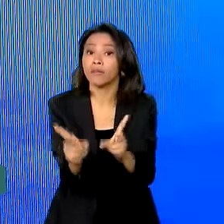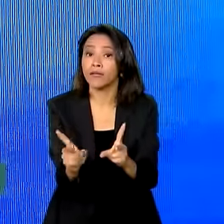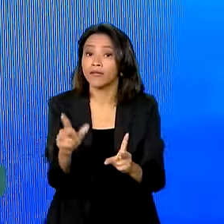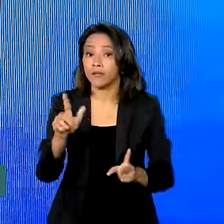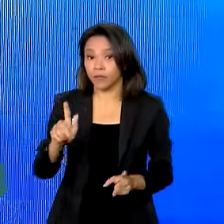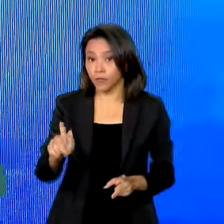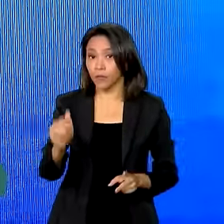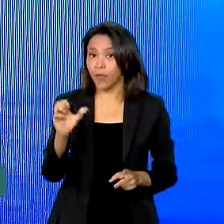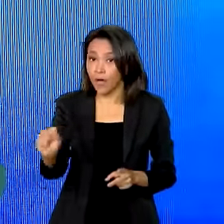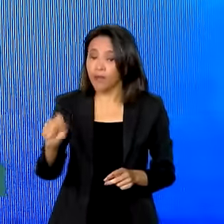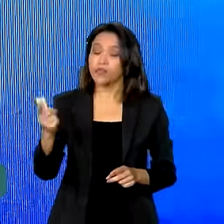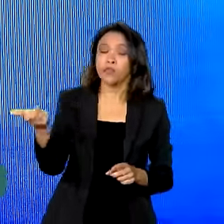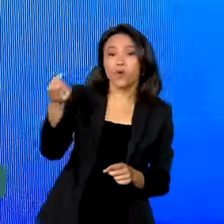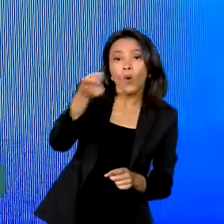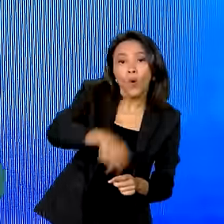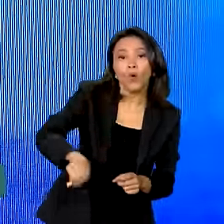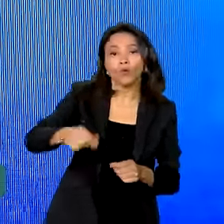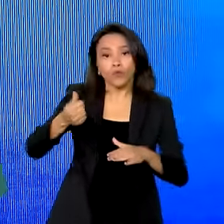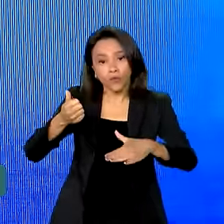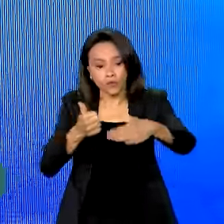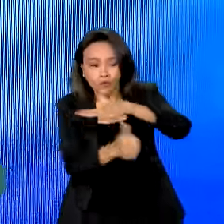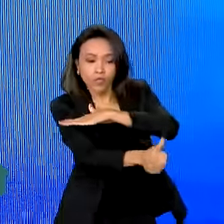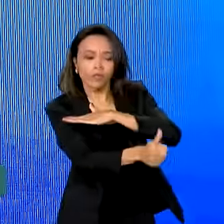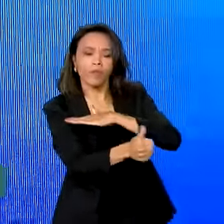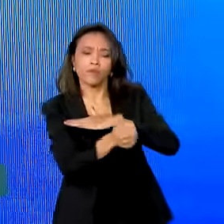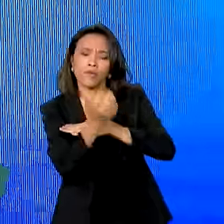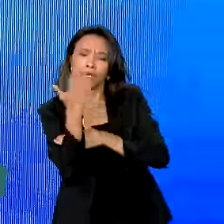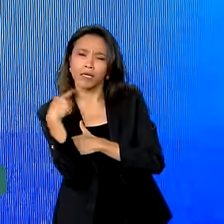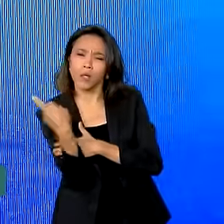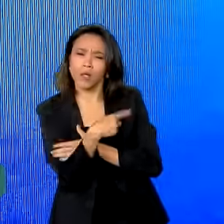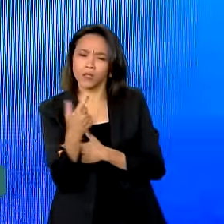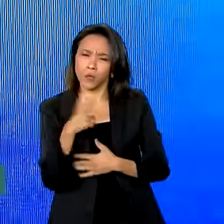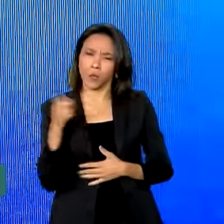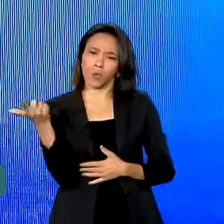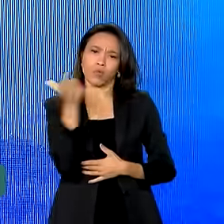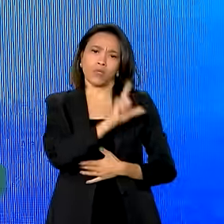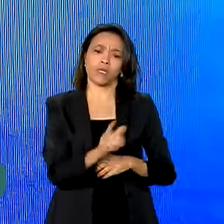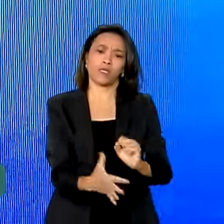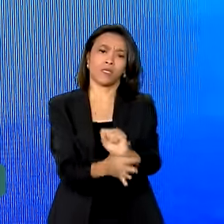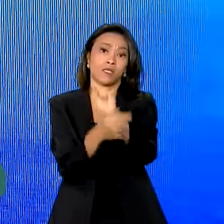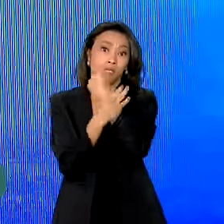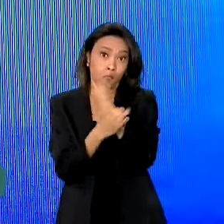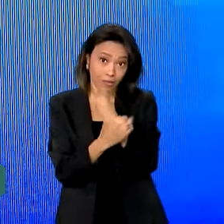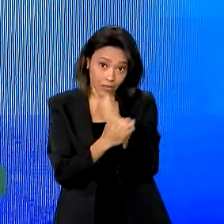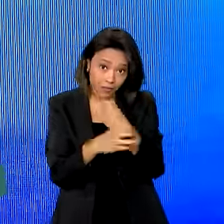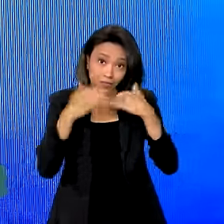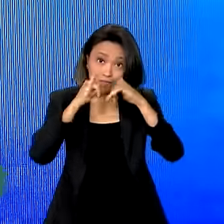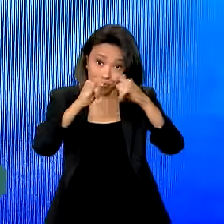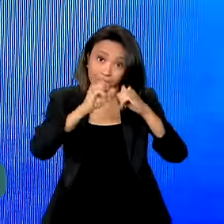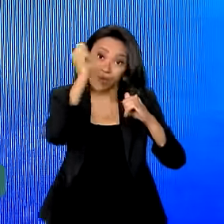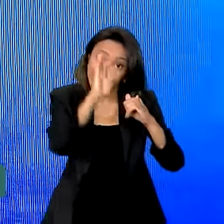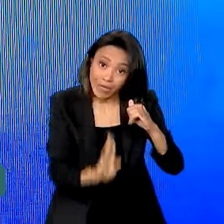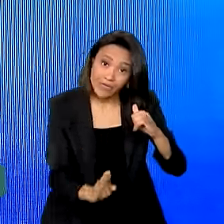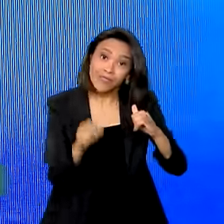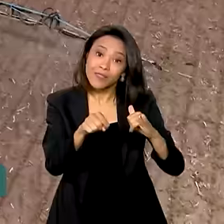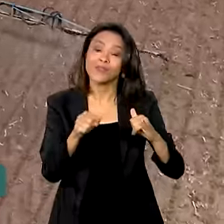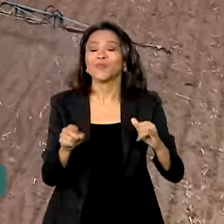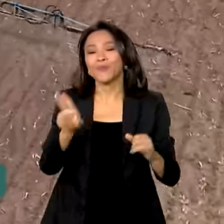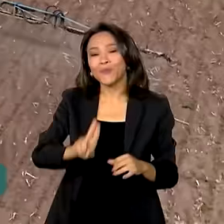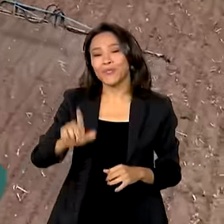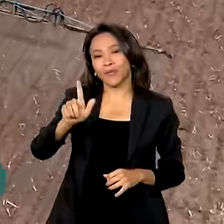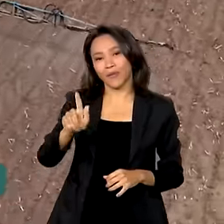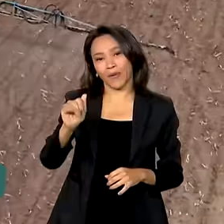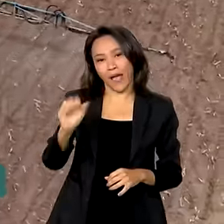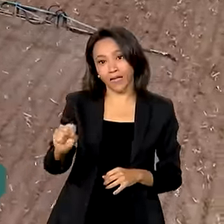investimentos também para que a gente busque a segurança energética brasileira também e reindustrializando através do gás.